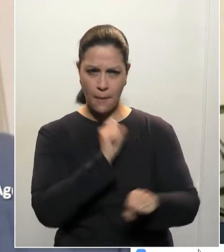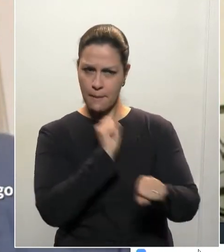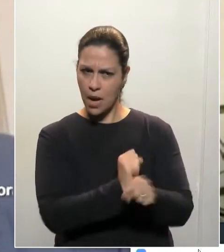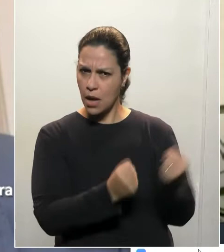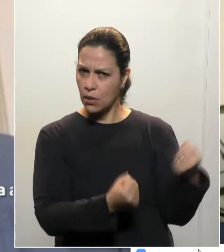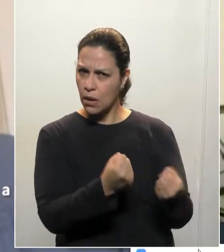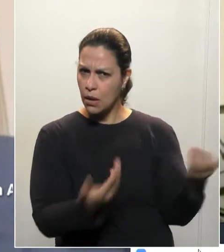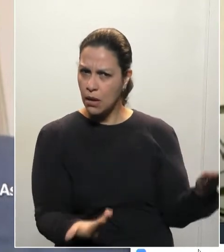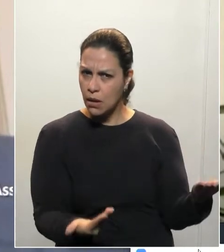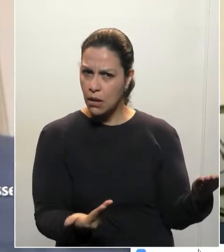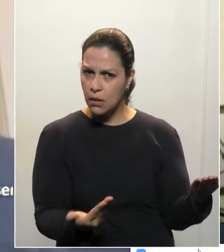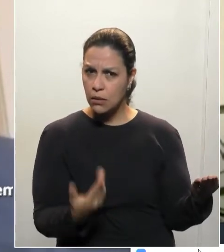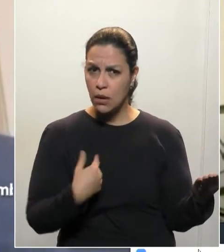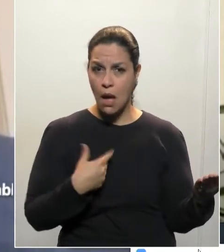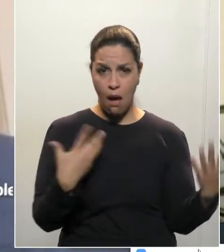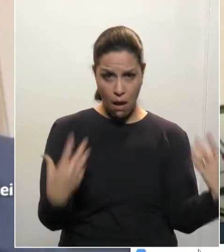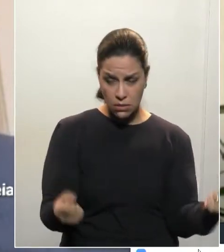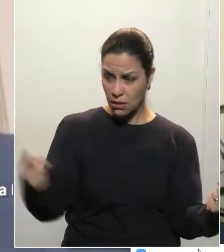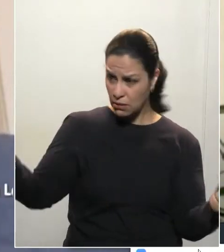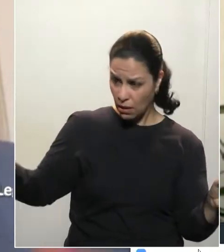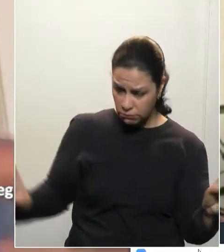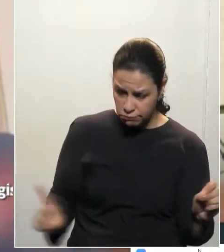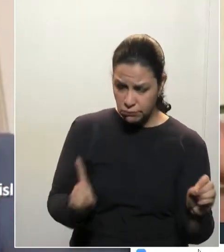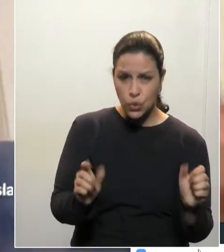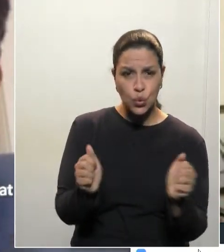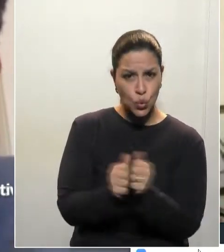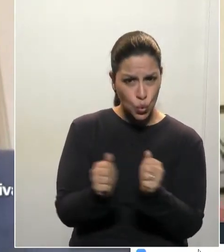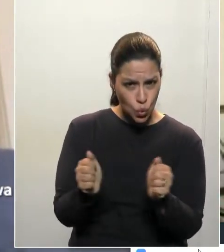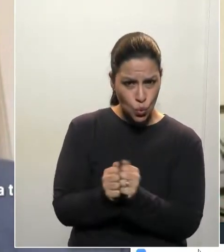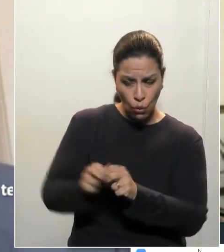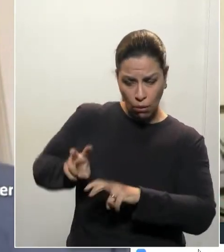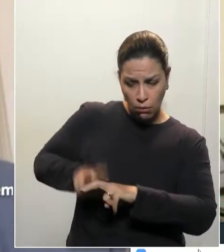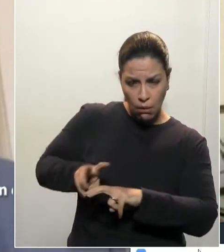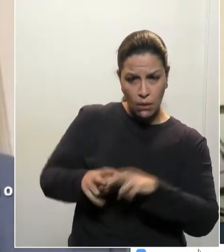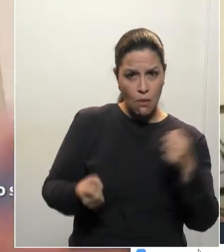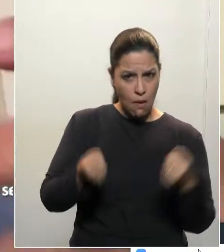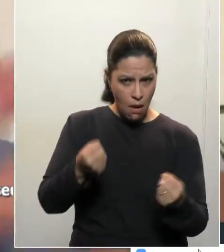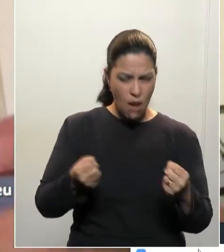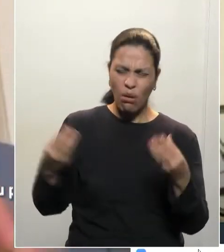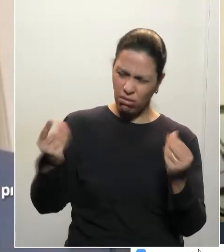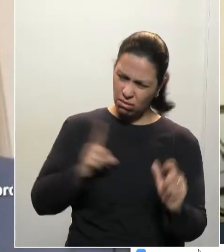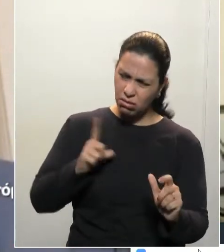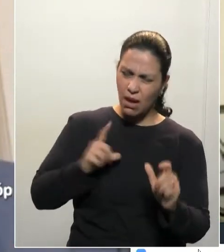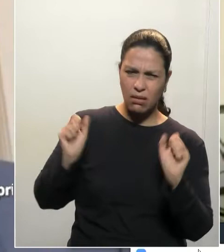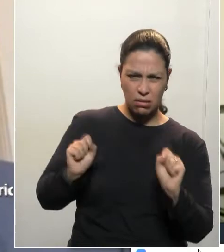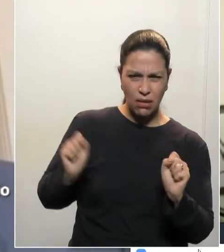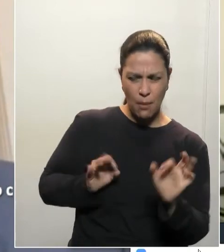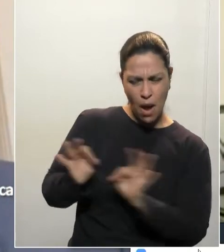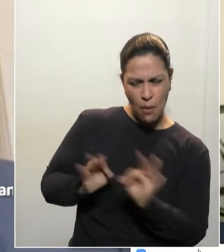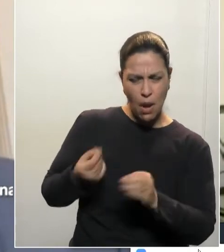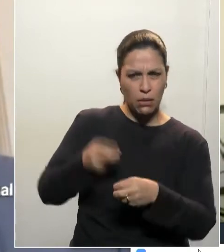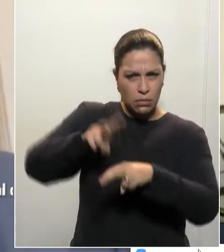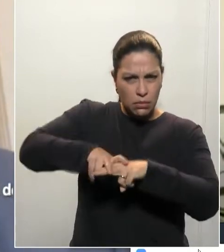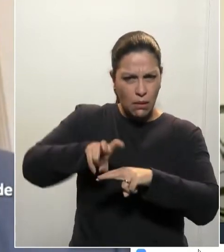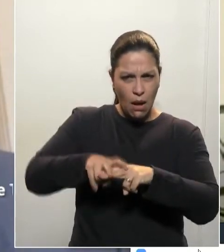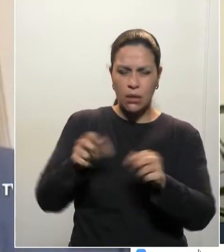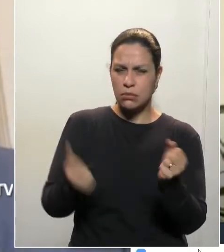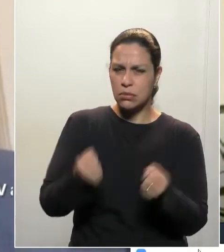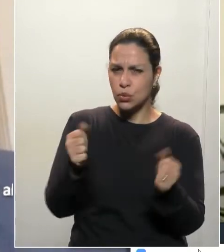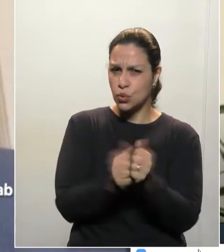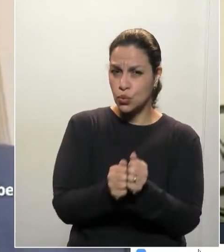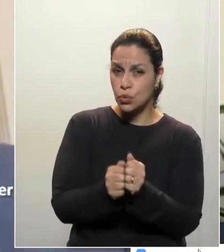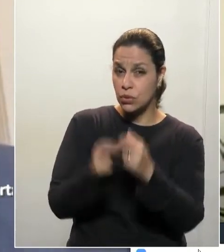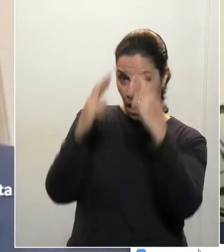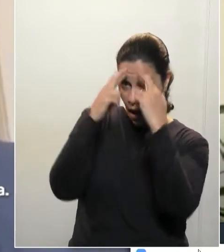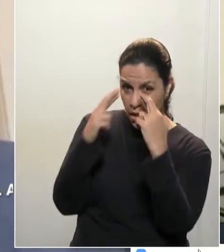para o carro. Deixa o vivente entrar. Nós vamos dar um lugarzinho pra ele aqui. Vamos acomodá-lo. Isso é